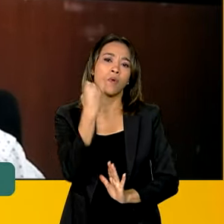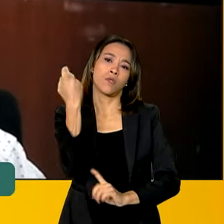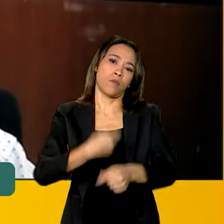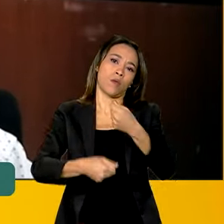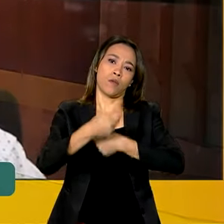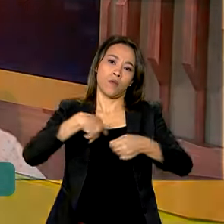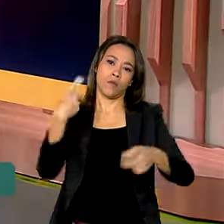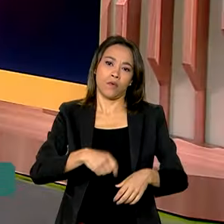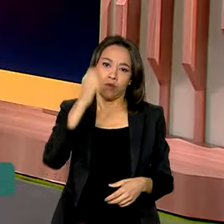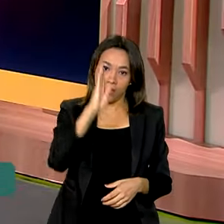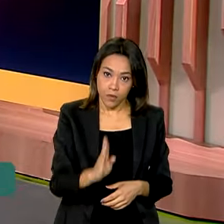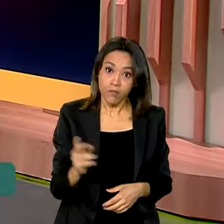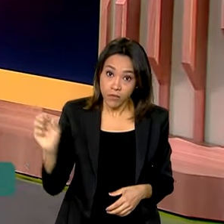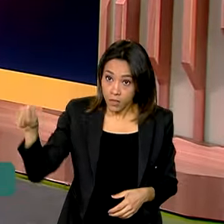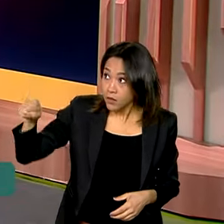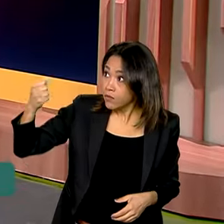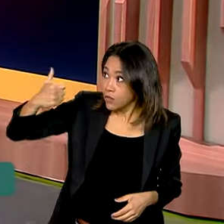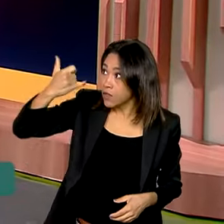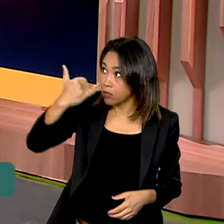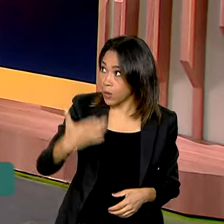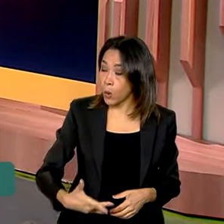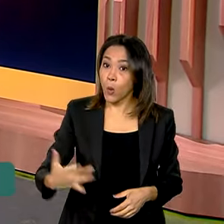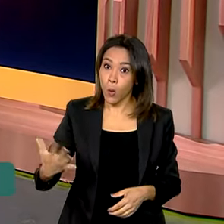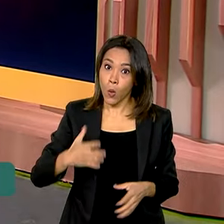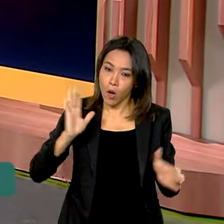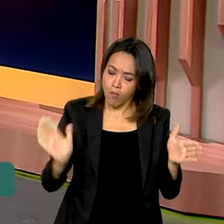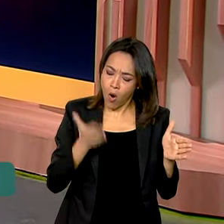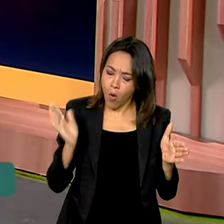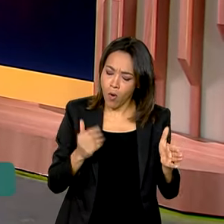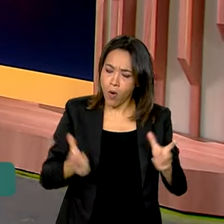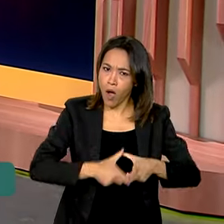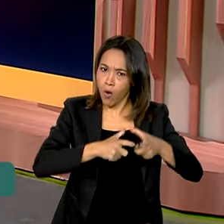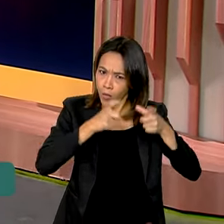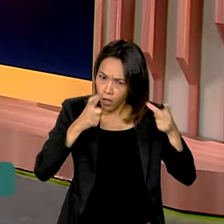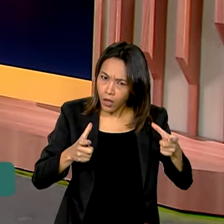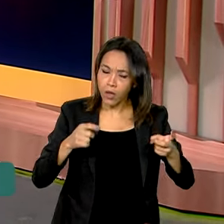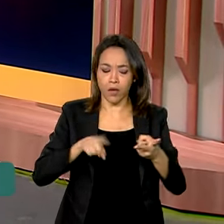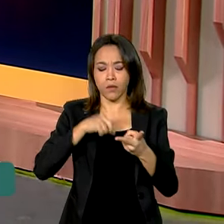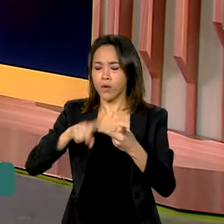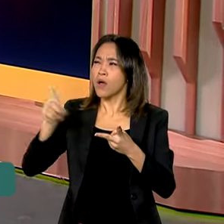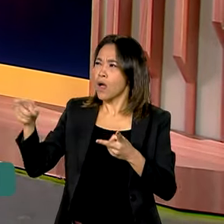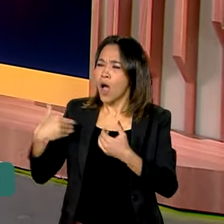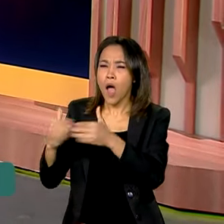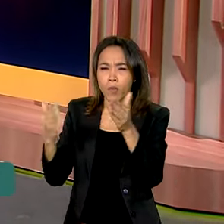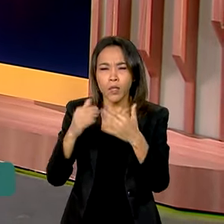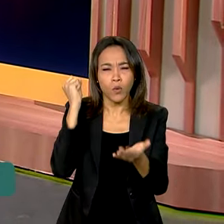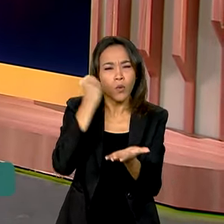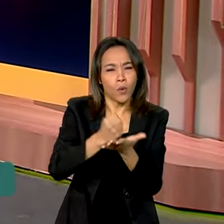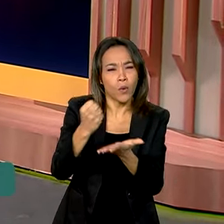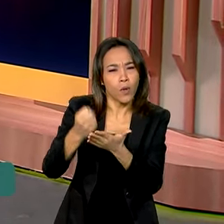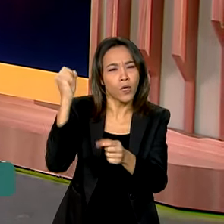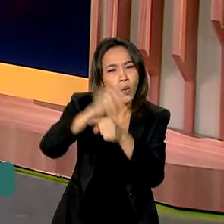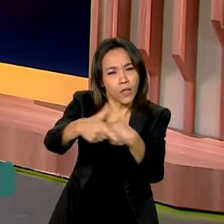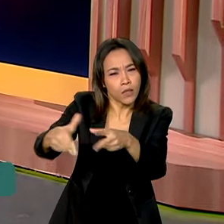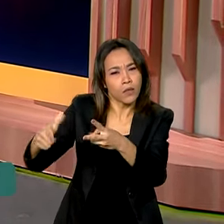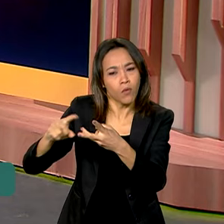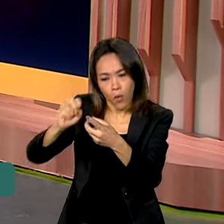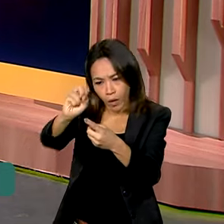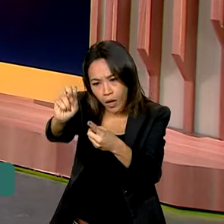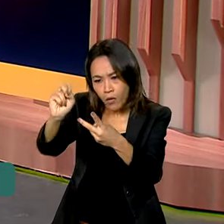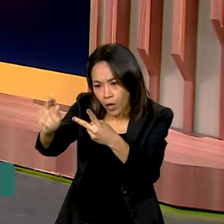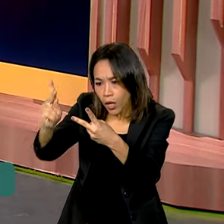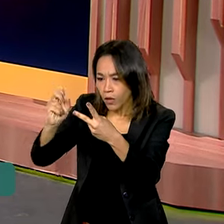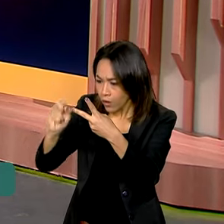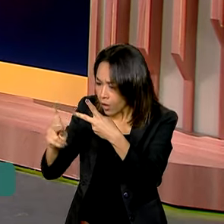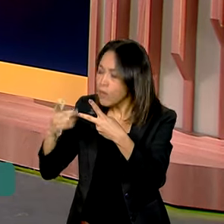O senhor falou exatamente isso, do aumento da produção interna, da geração de empregos. Quais são outros efeitos que